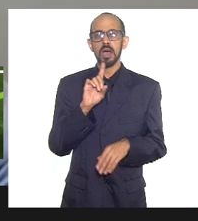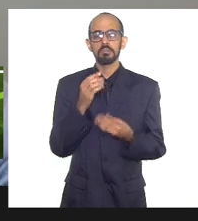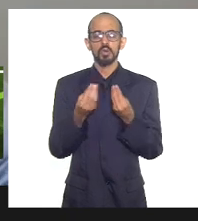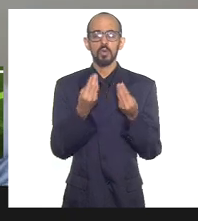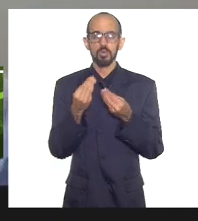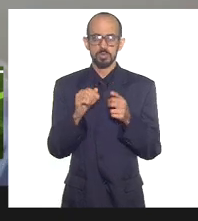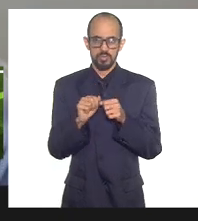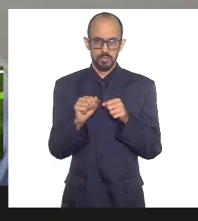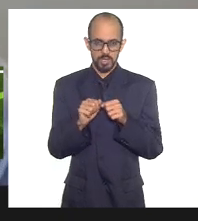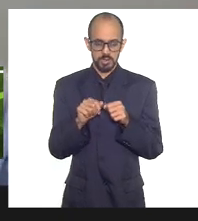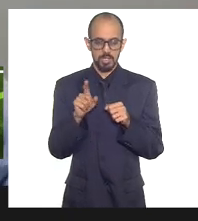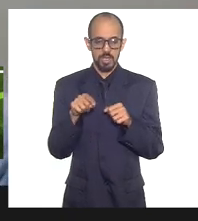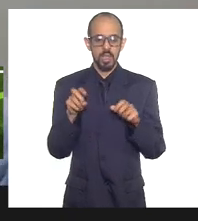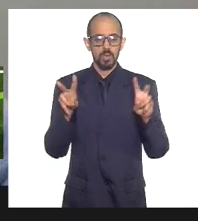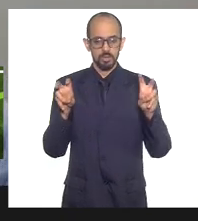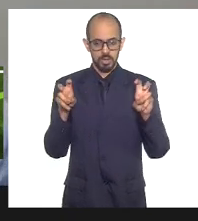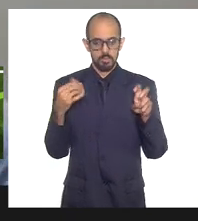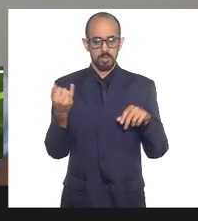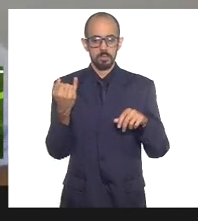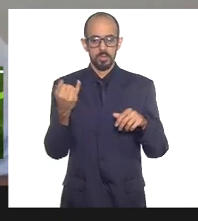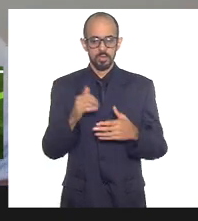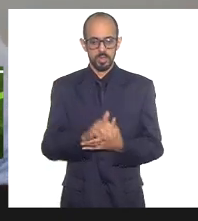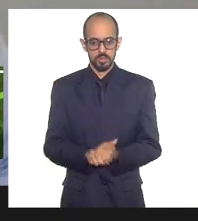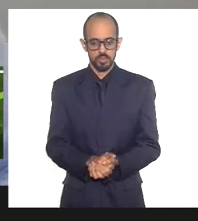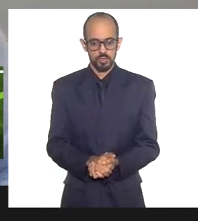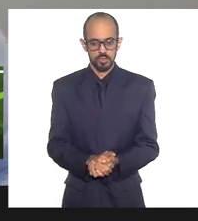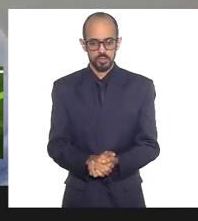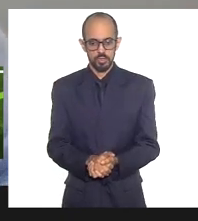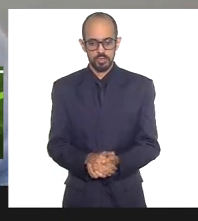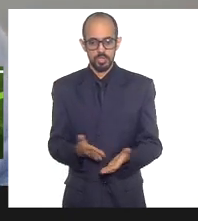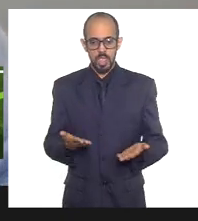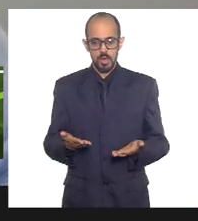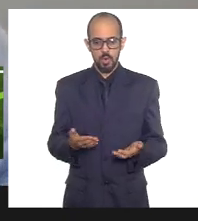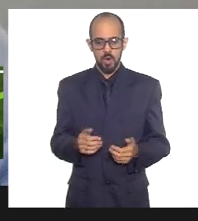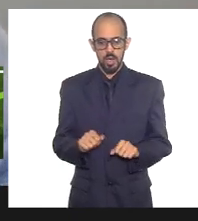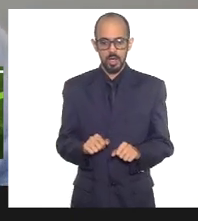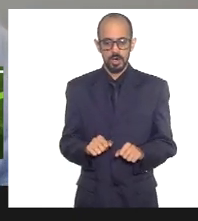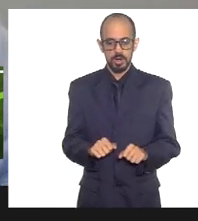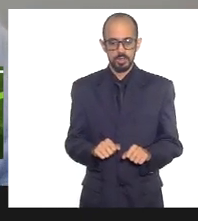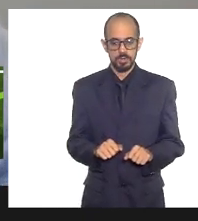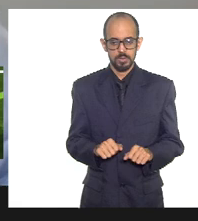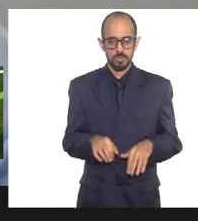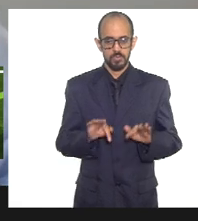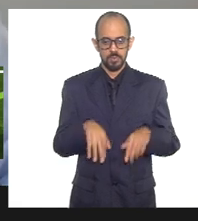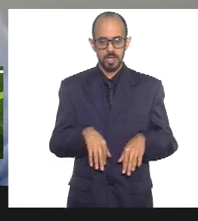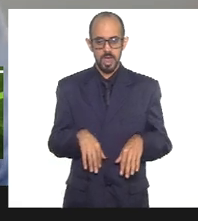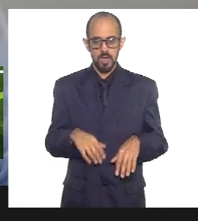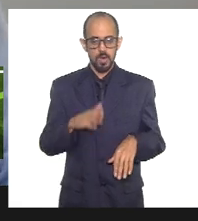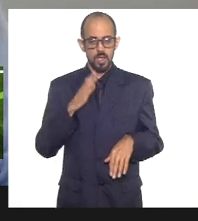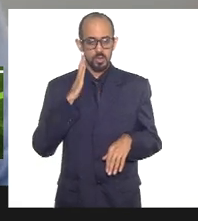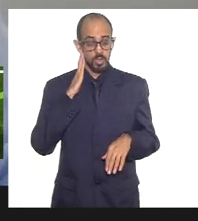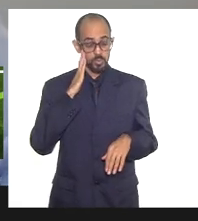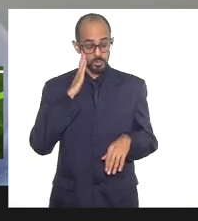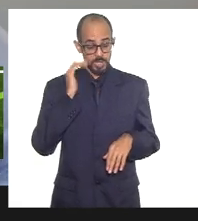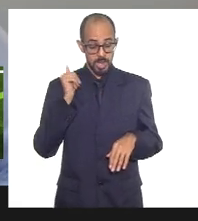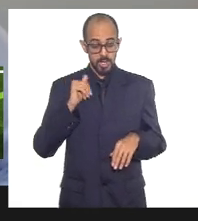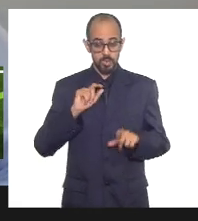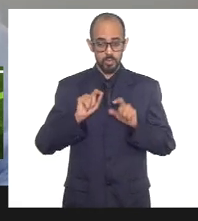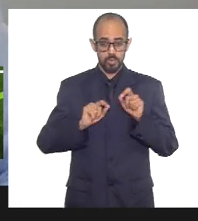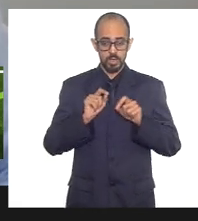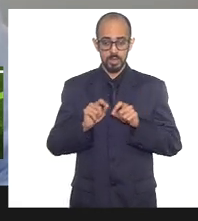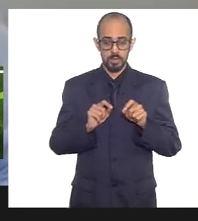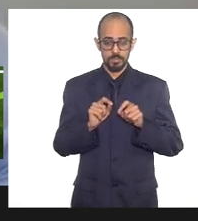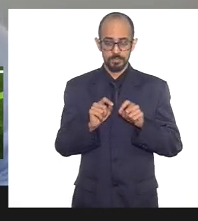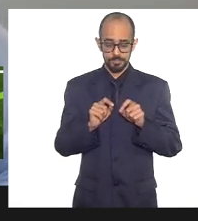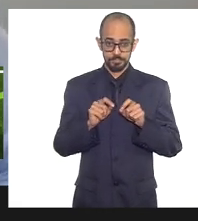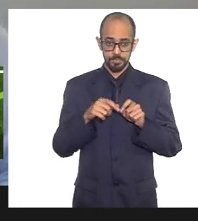parece um tema importante para ressaltar, e por último, a minha tecla de sempre, eu tenho certeza, o deputado Marta Rocha já falou sobre isso, inclusive, em